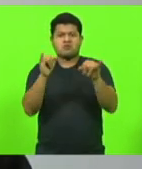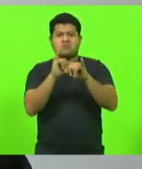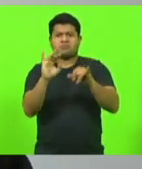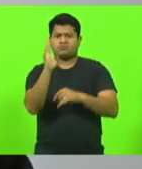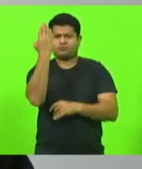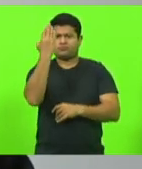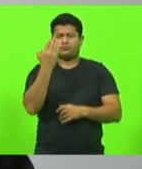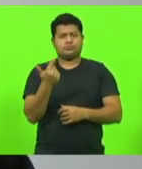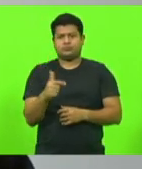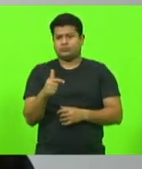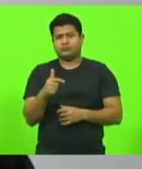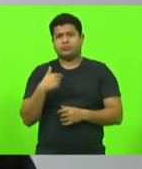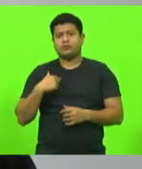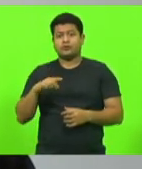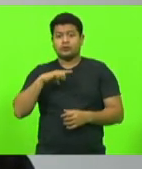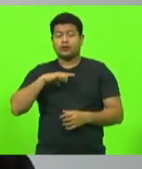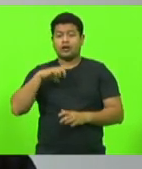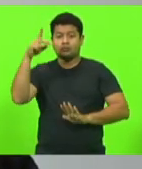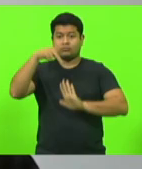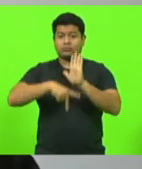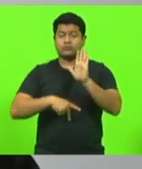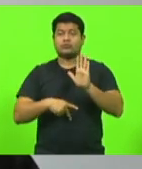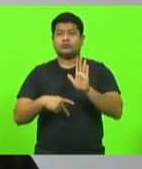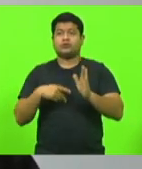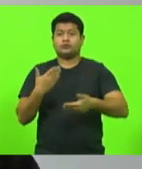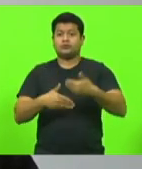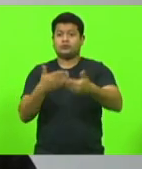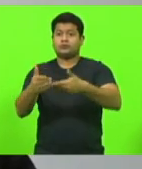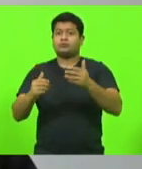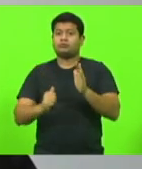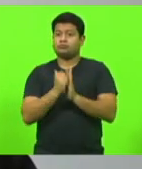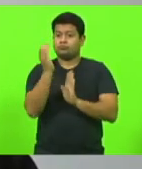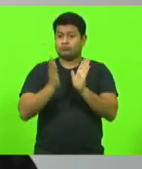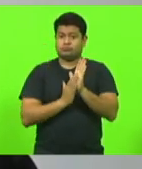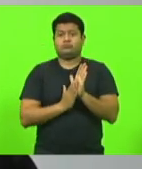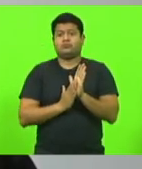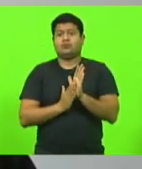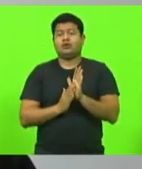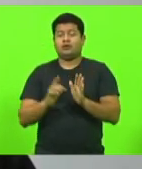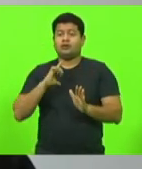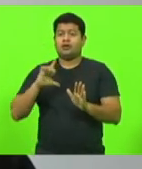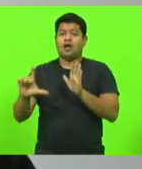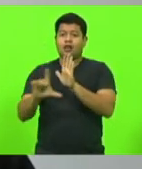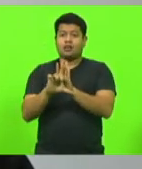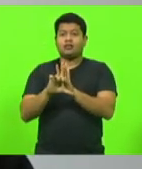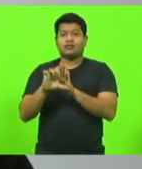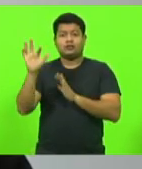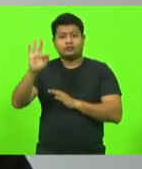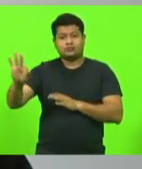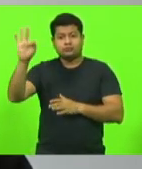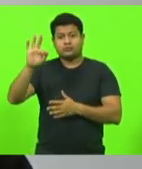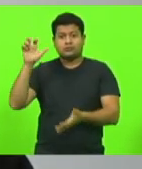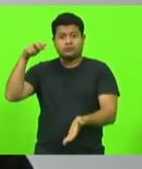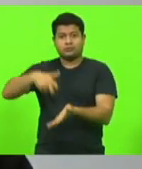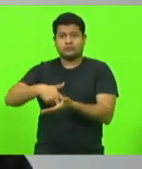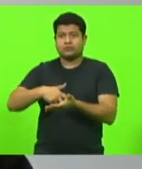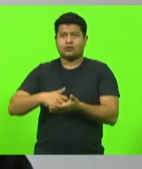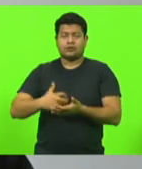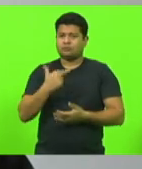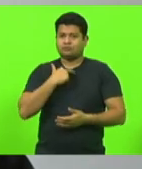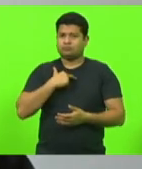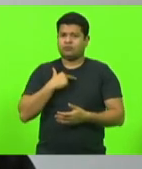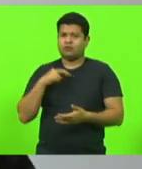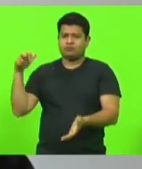fake news, existe um projeto que tramitou e que multa, existe a lei federal penal, sim, eu não posso legislar em questão penal,